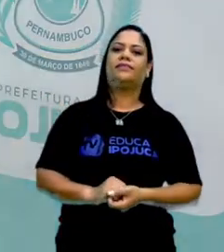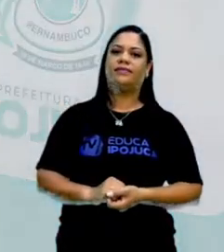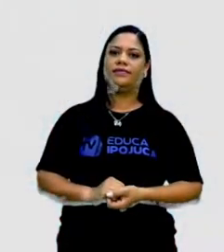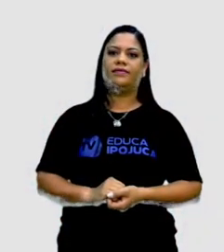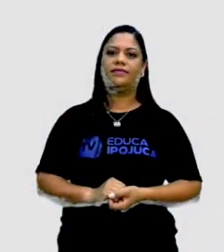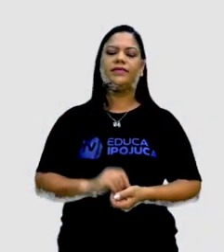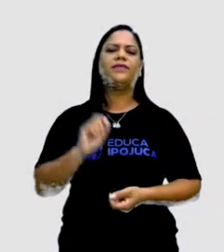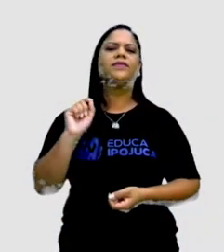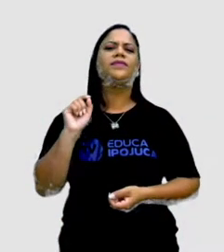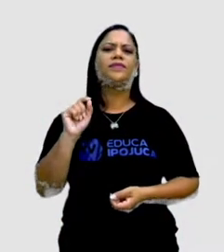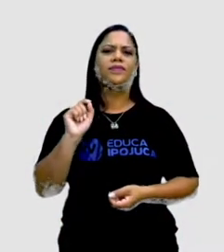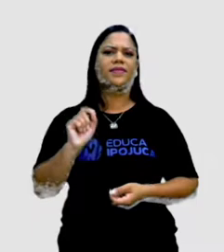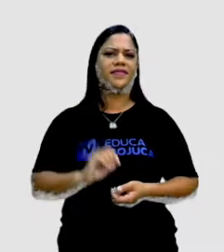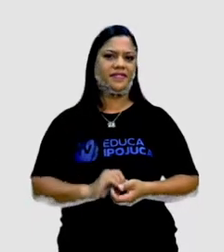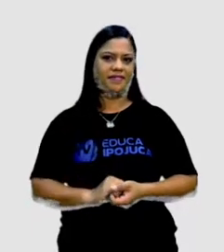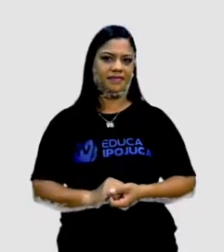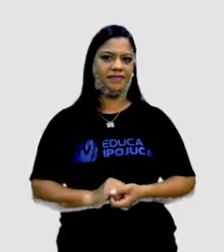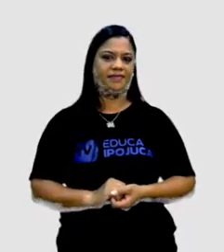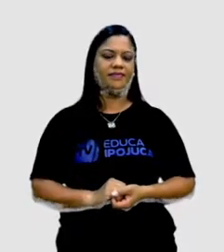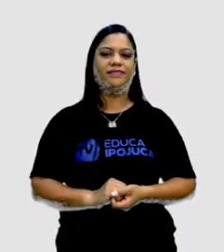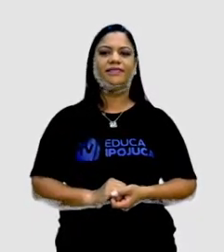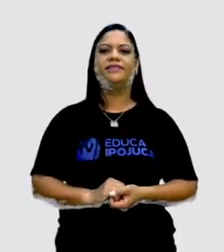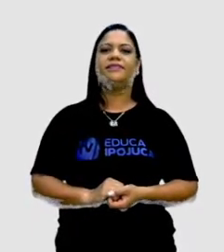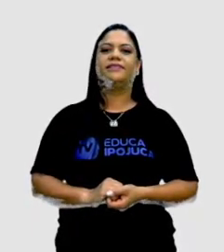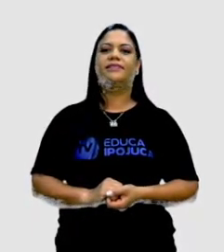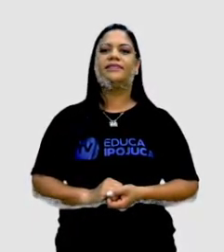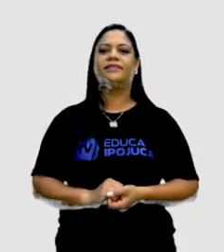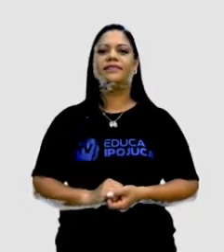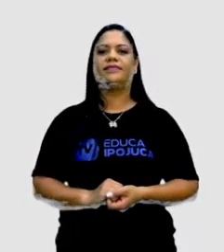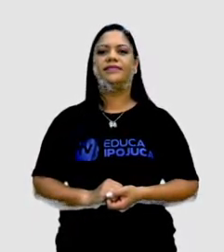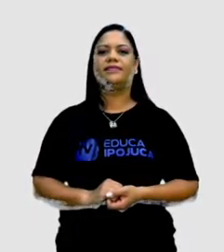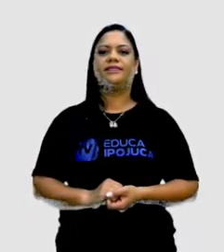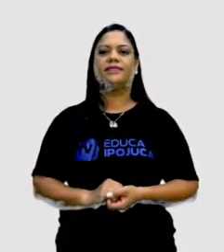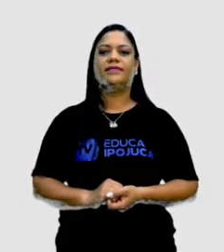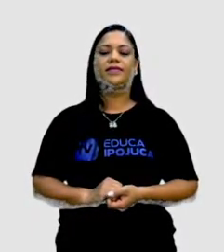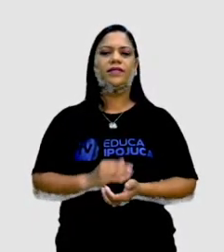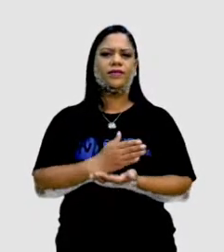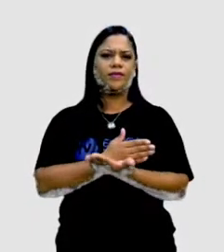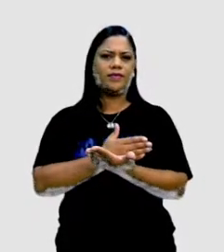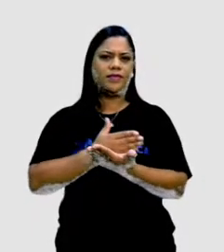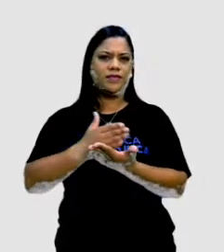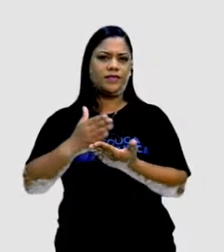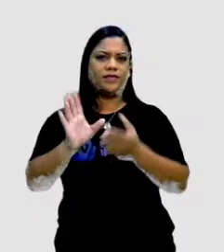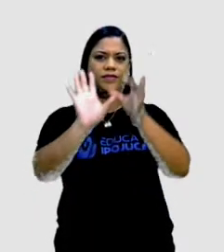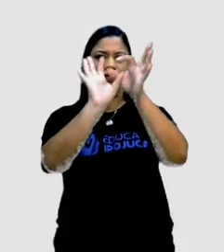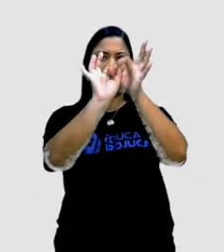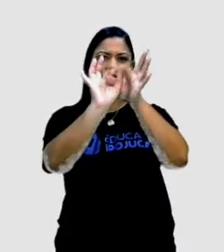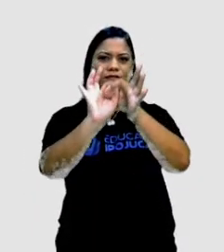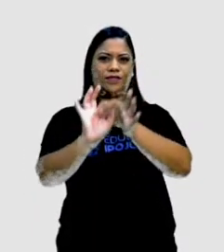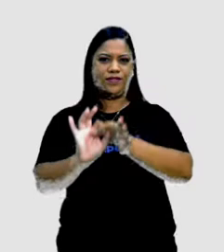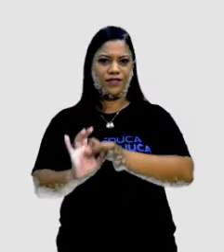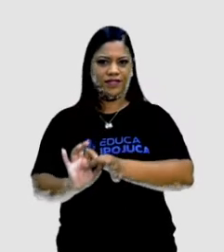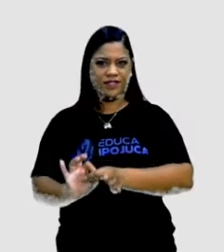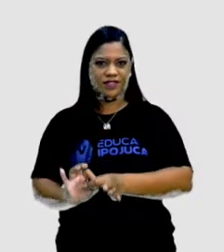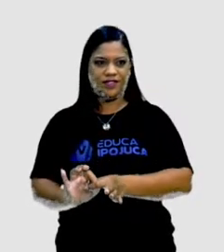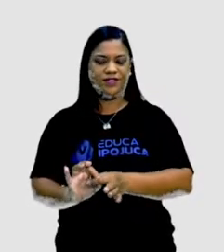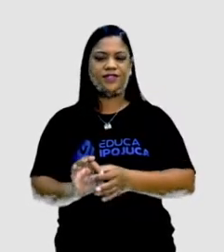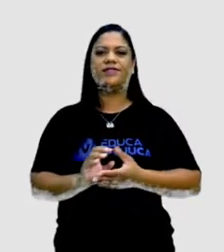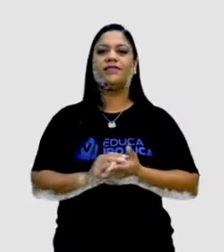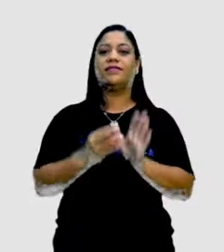o que é curadoria da informação? O termo curadoria de informação surgiu aí no contexto das mídias digitais, né?